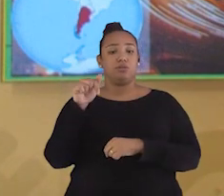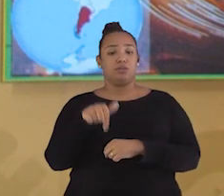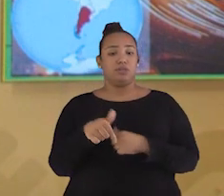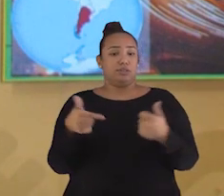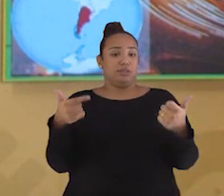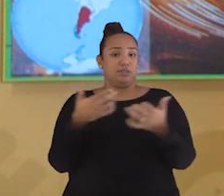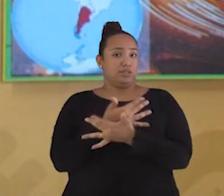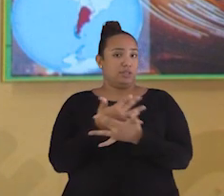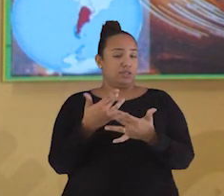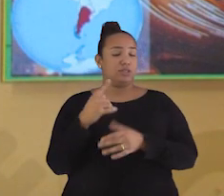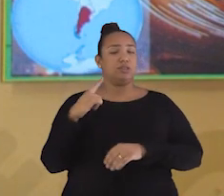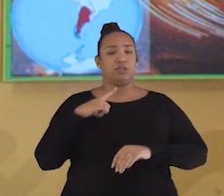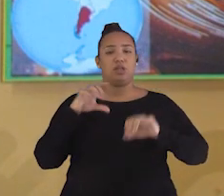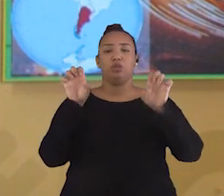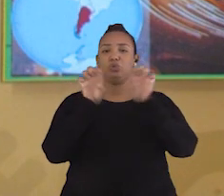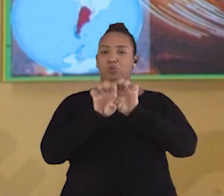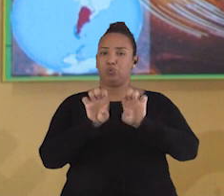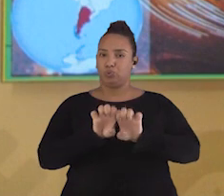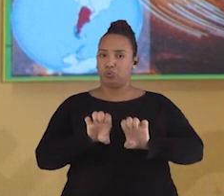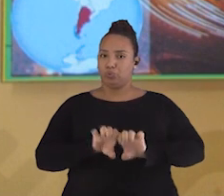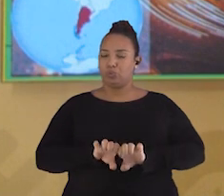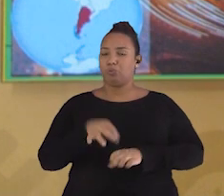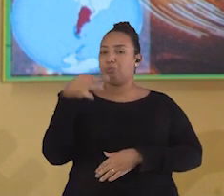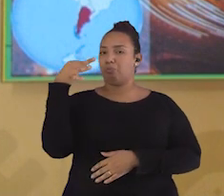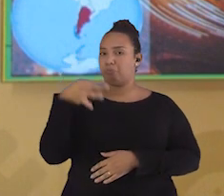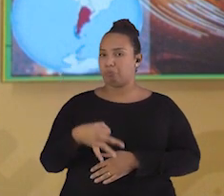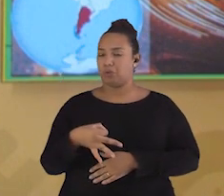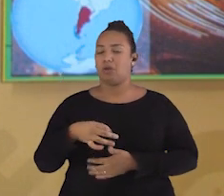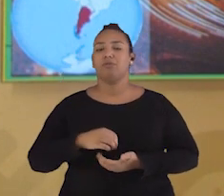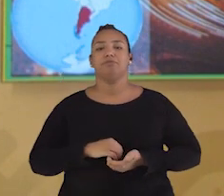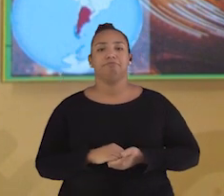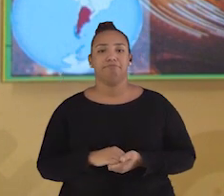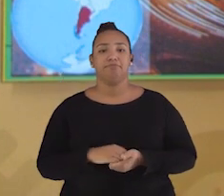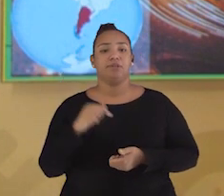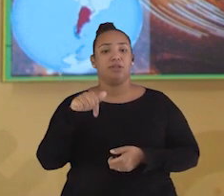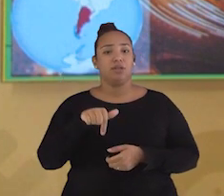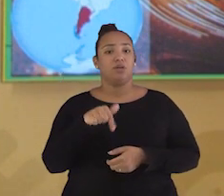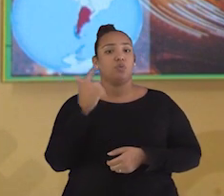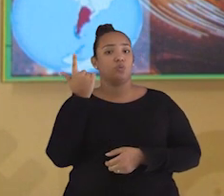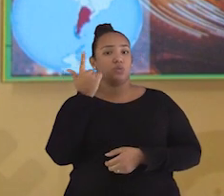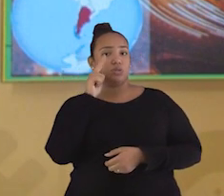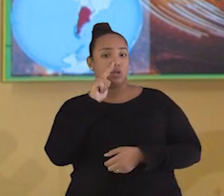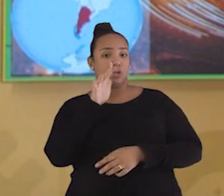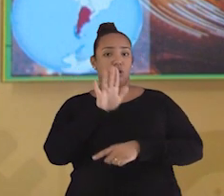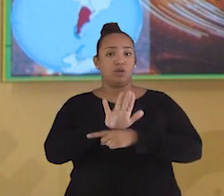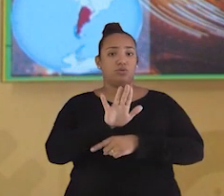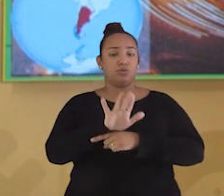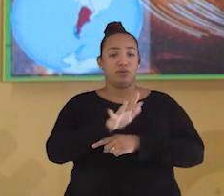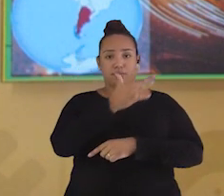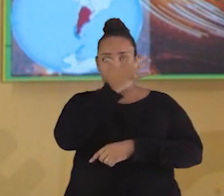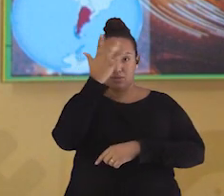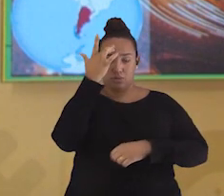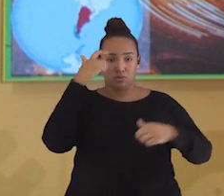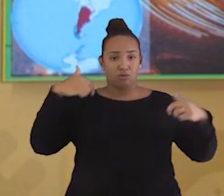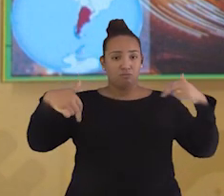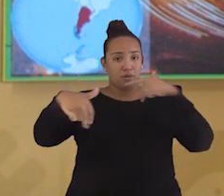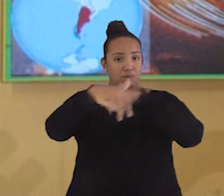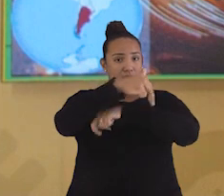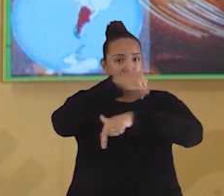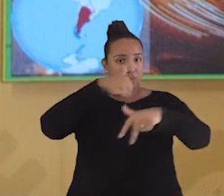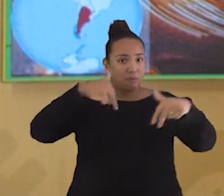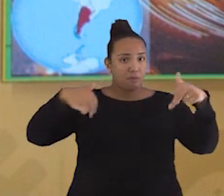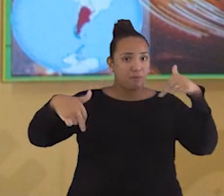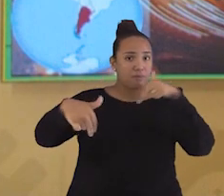uma cidade com uma boa infraestrutura urbana, para suprir suas necessidades de grande fluxo de pessoas